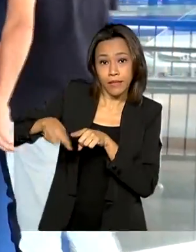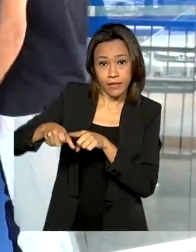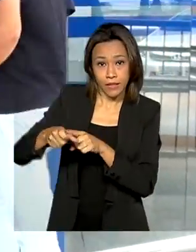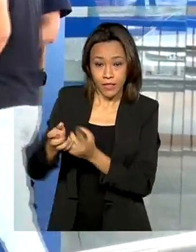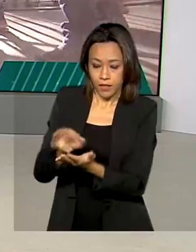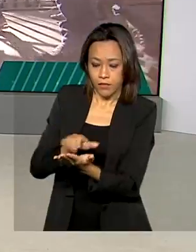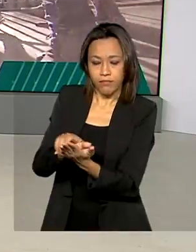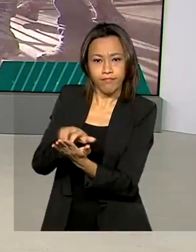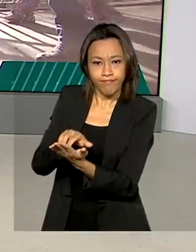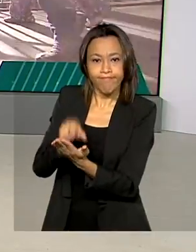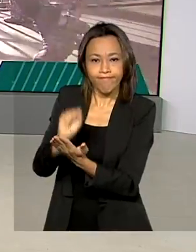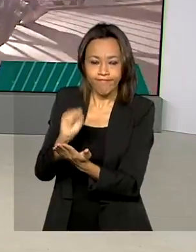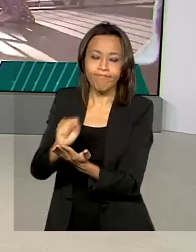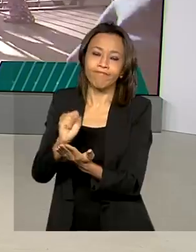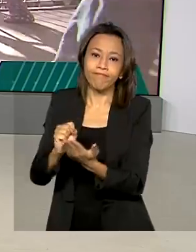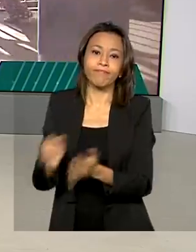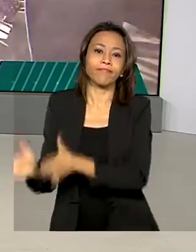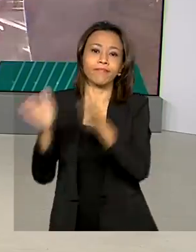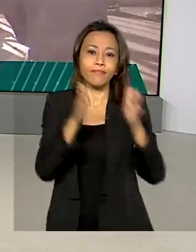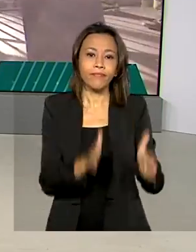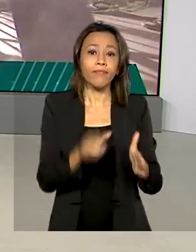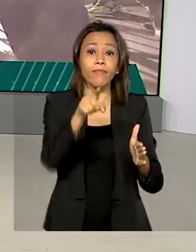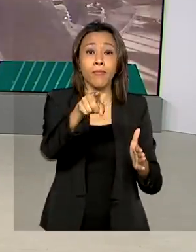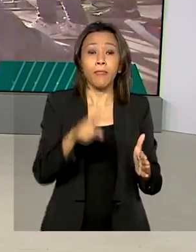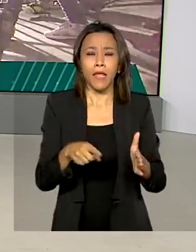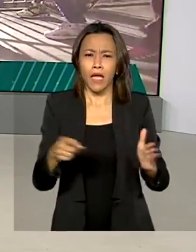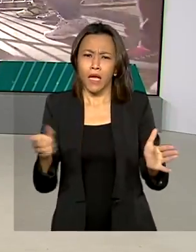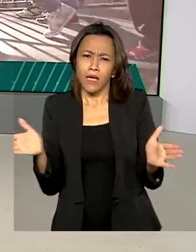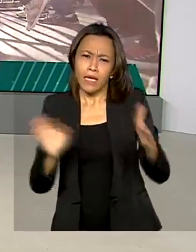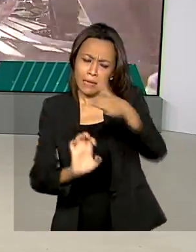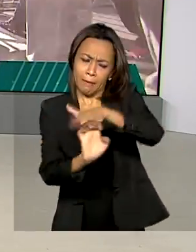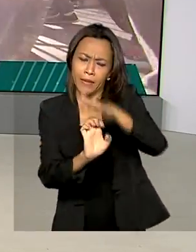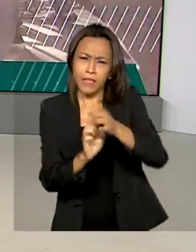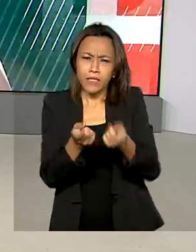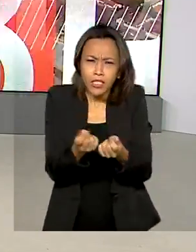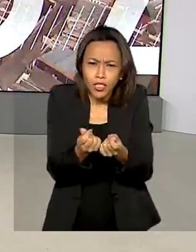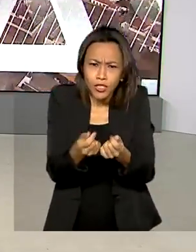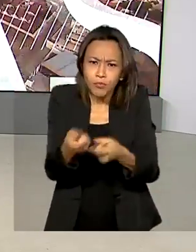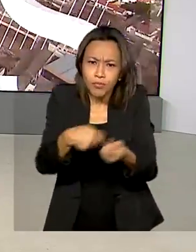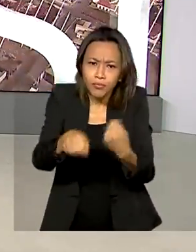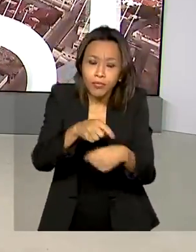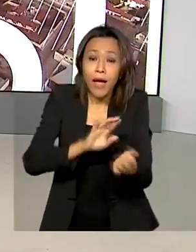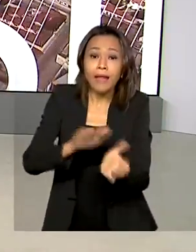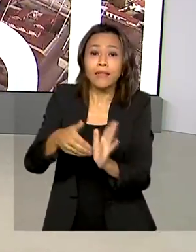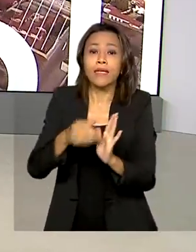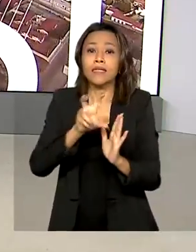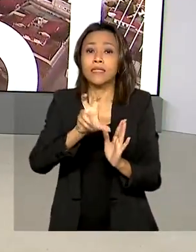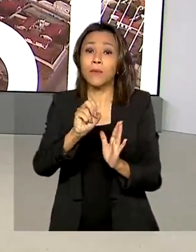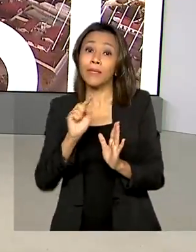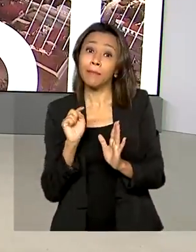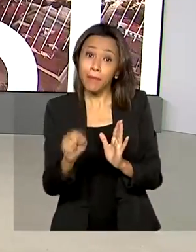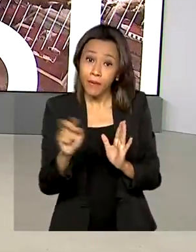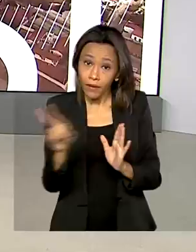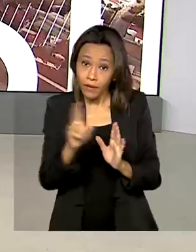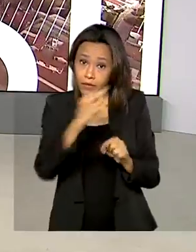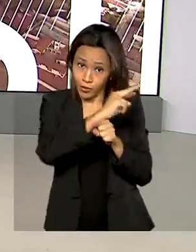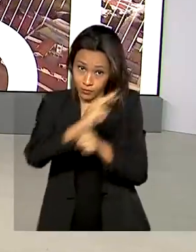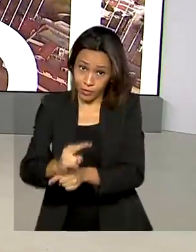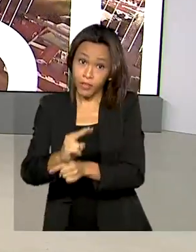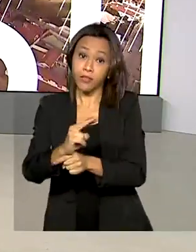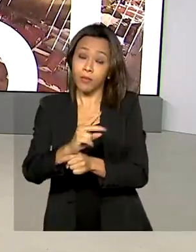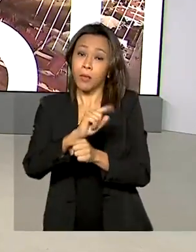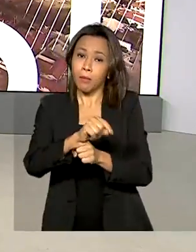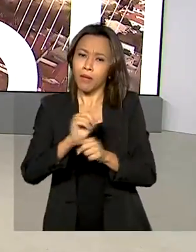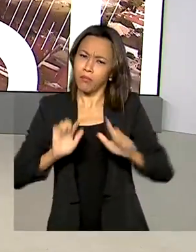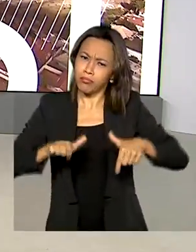comerciais. Pequenos negócios podem ter até R$ 50 mil de empréstimo para enfrentar a pandemia com